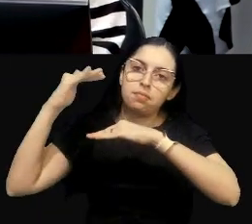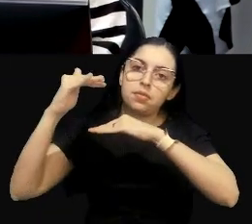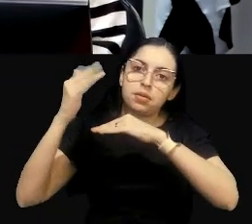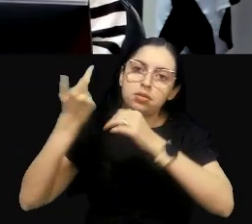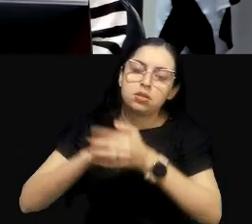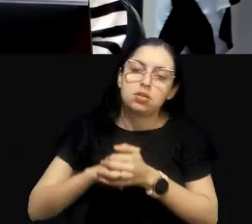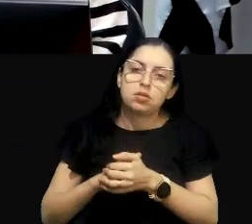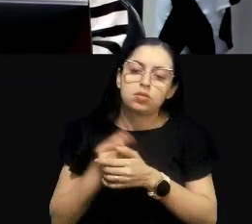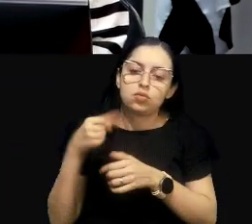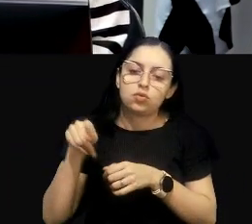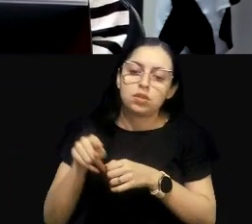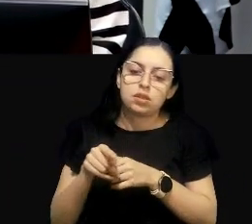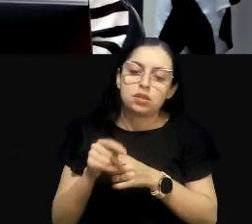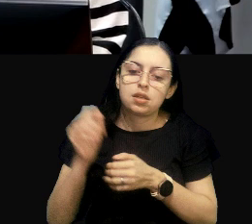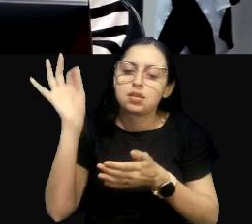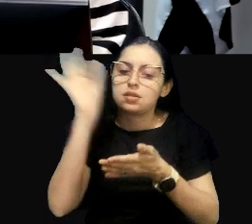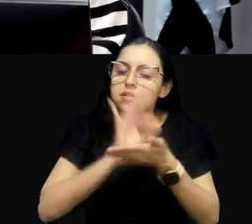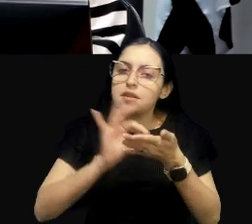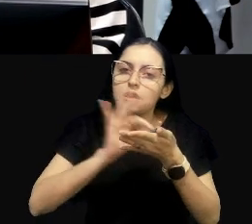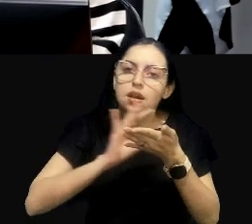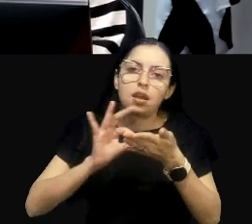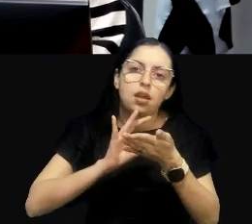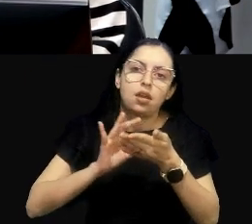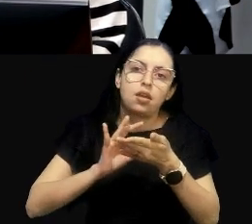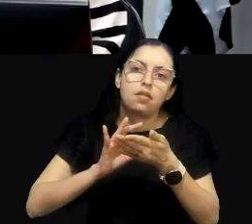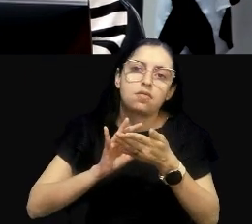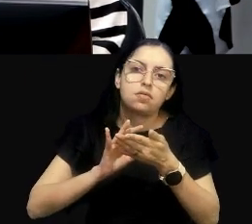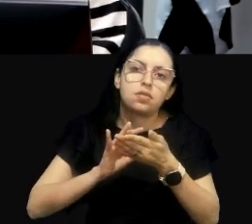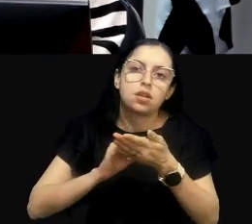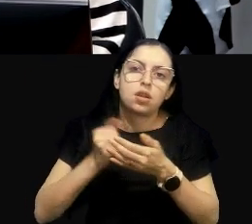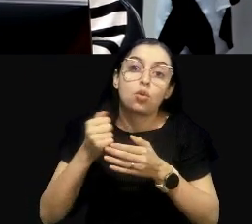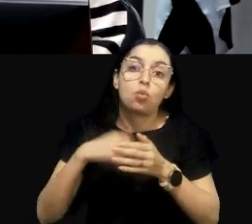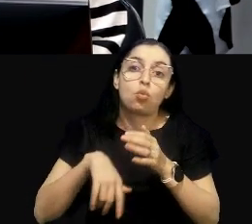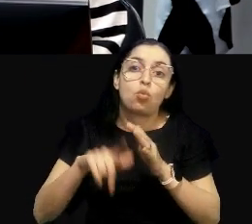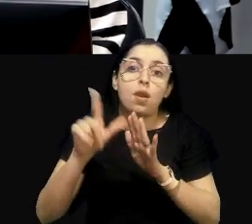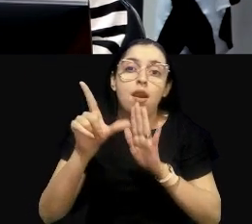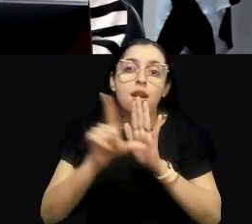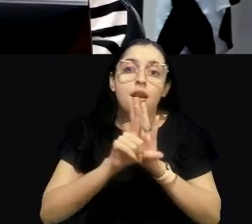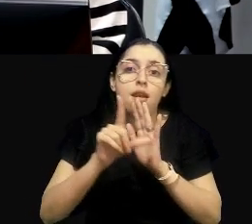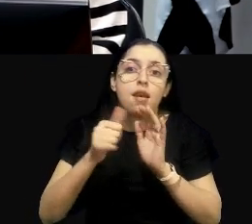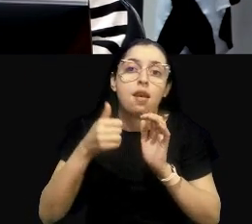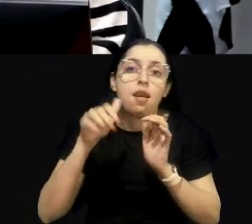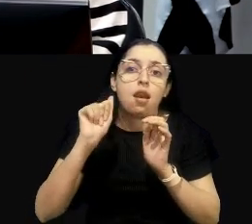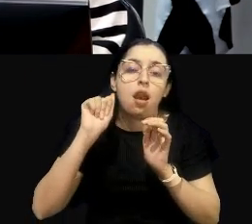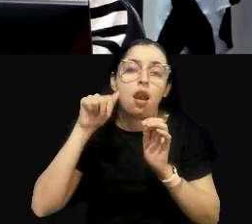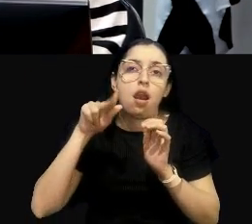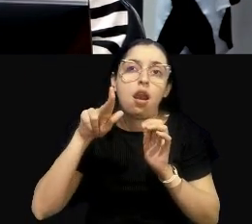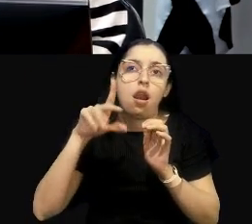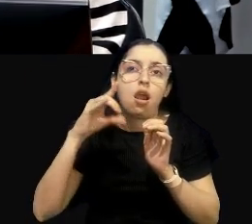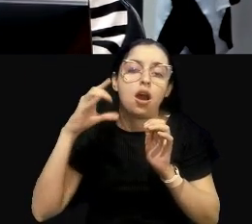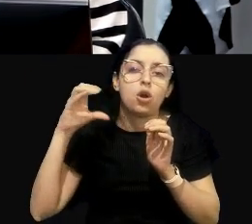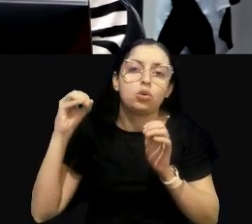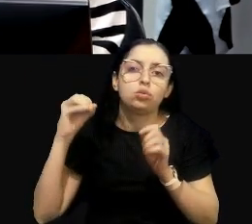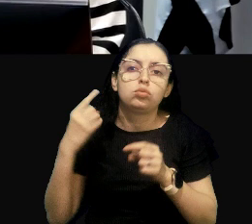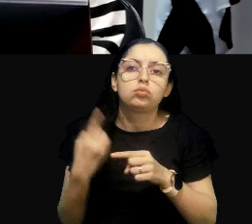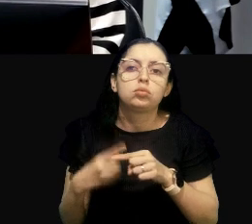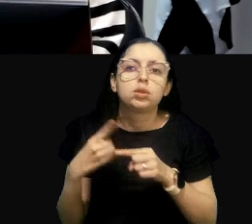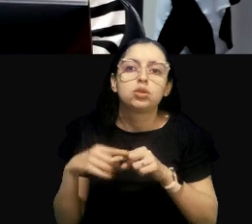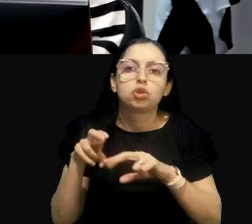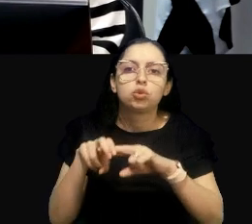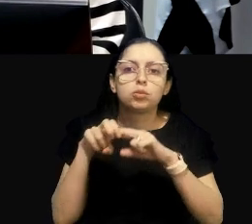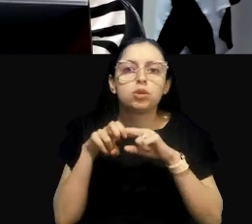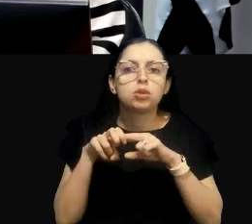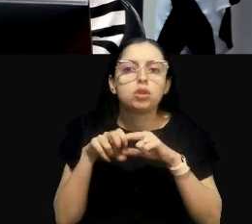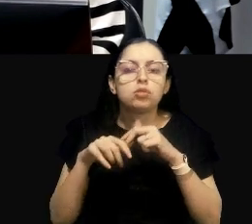você descreve essas situações no seu laudo para propor as